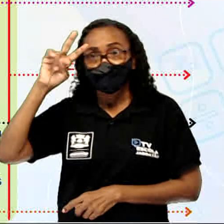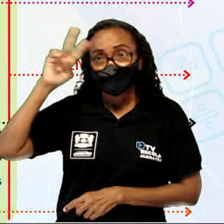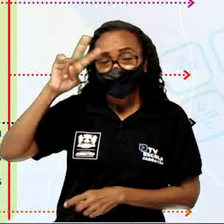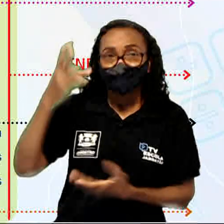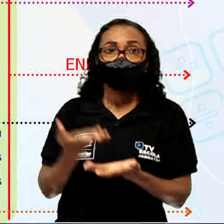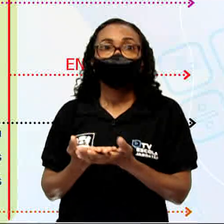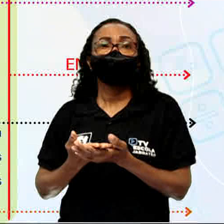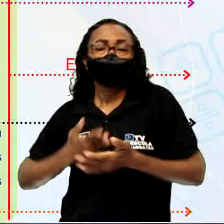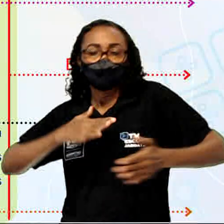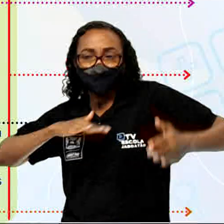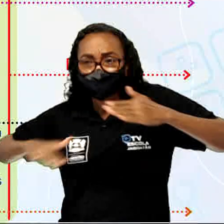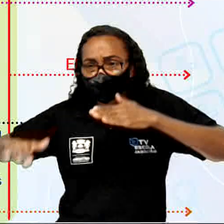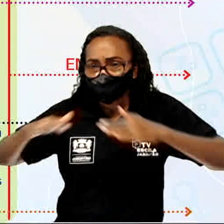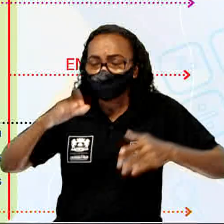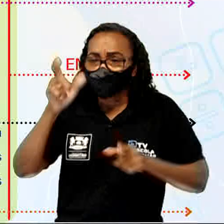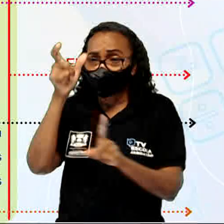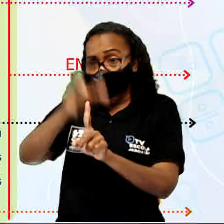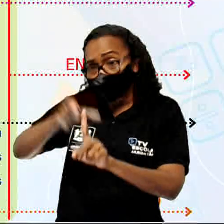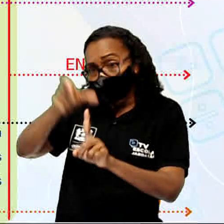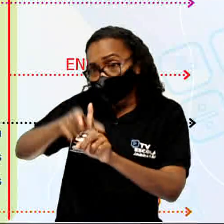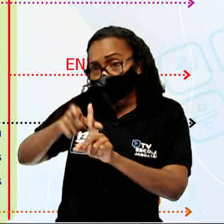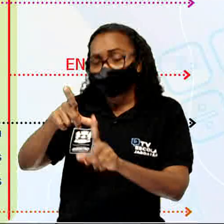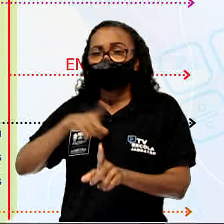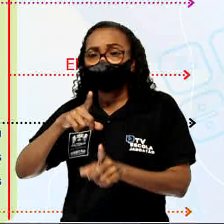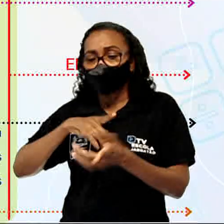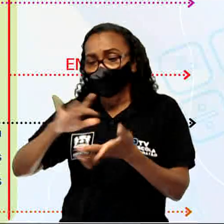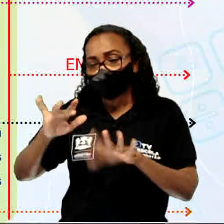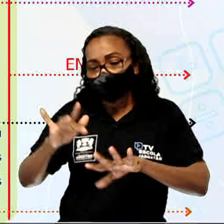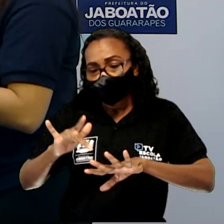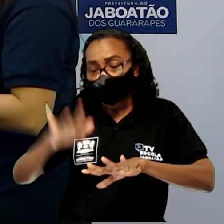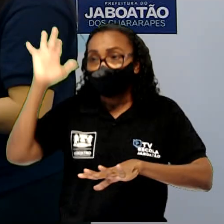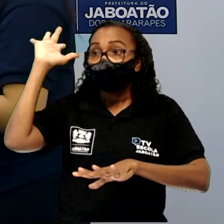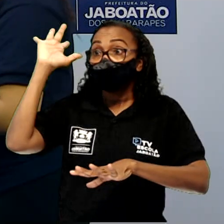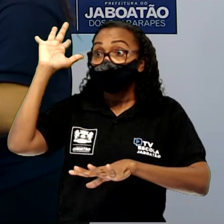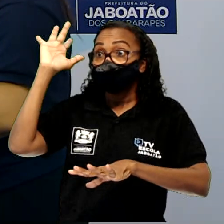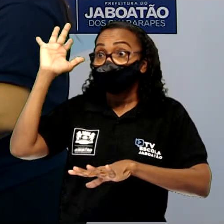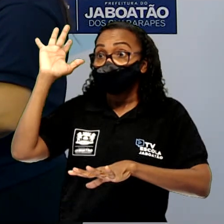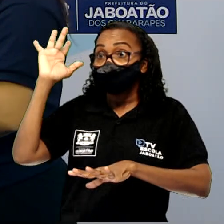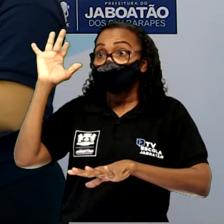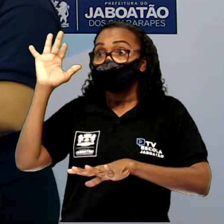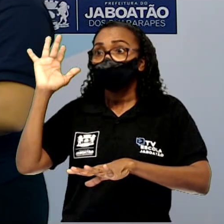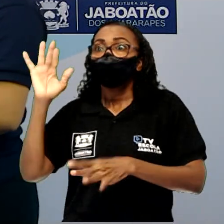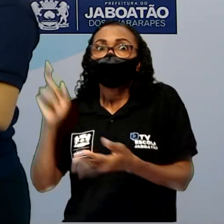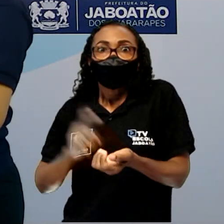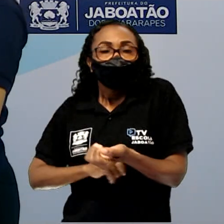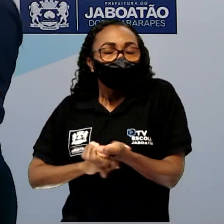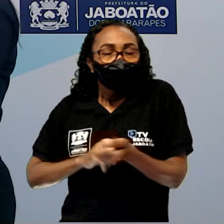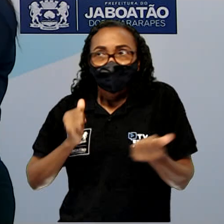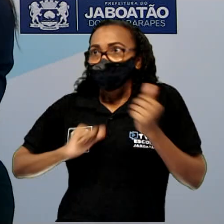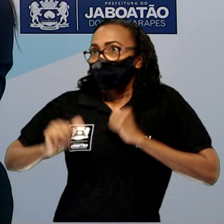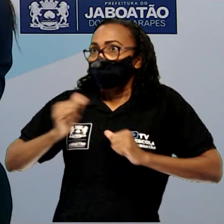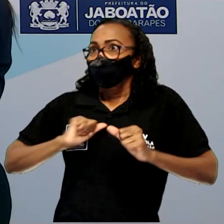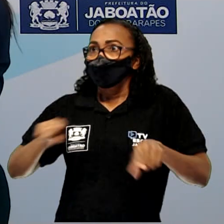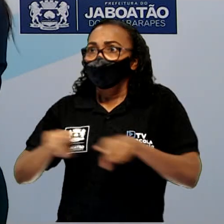dos personagens. Nós temos o clímax, o momento mais tenso. E nós temos o desfecho.